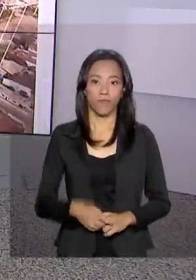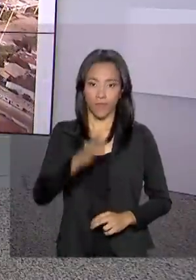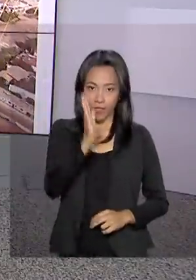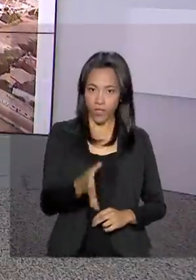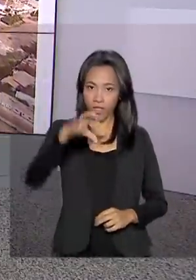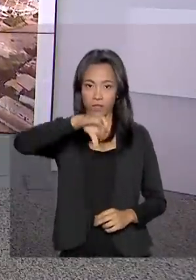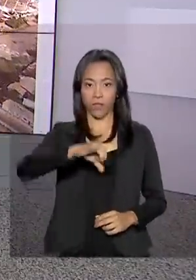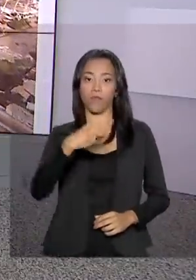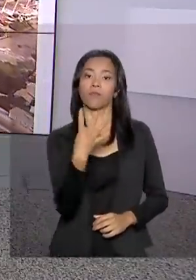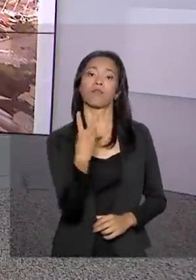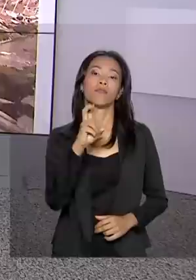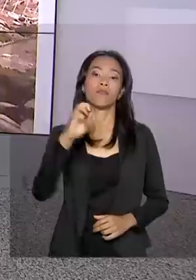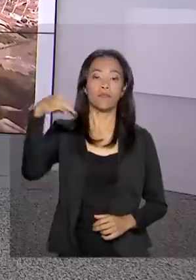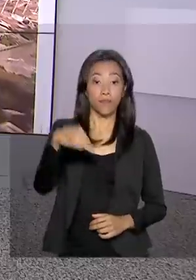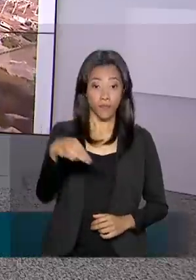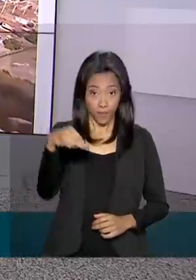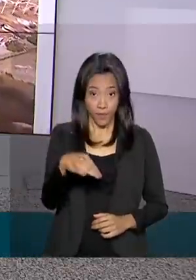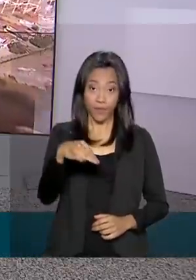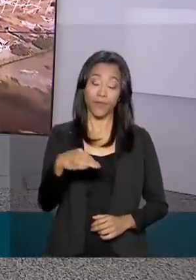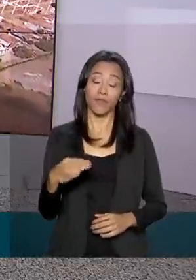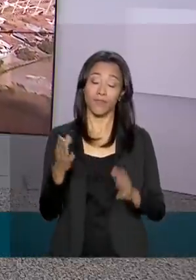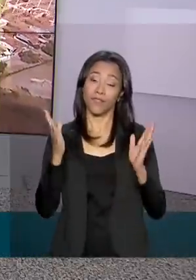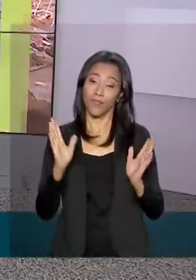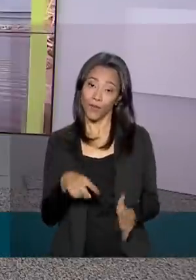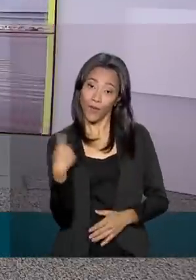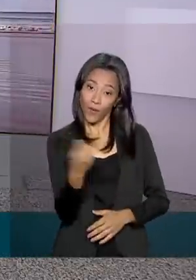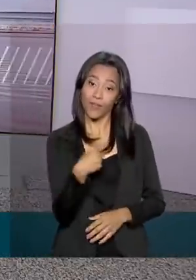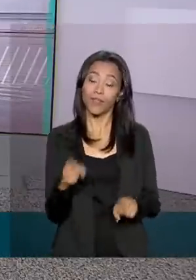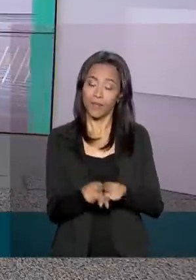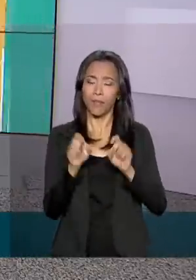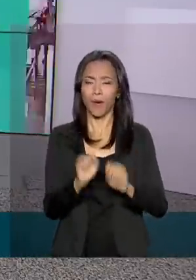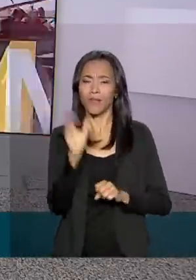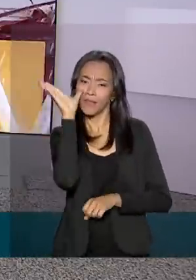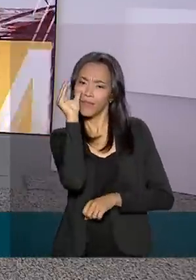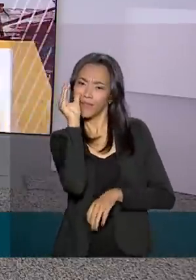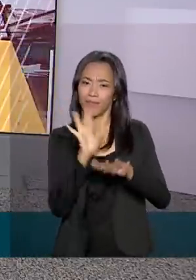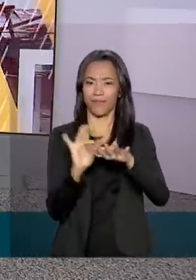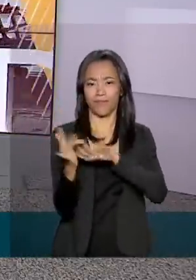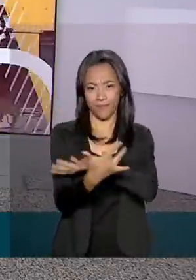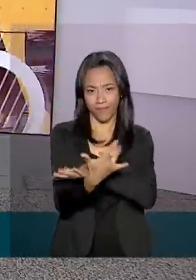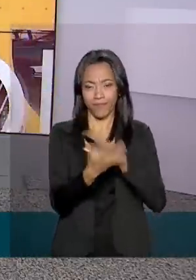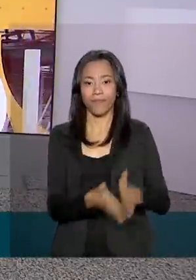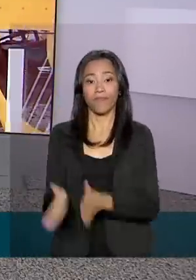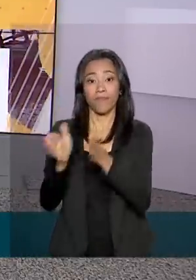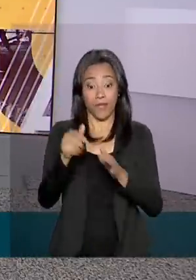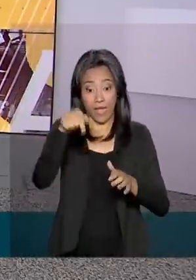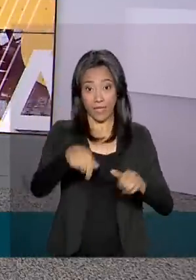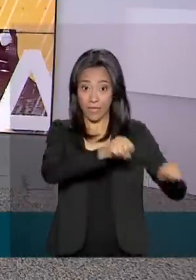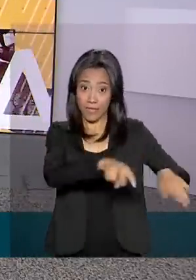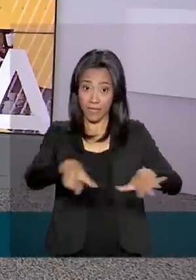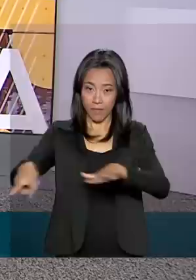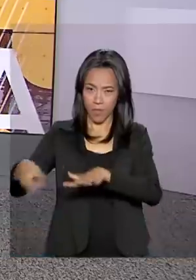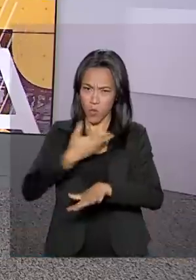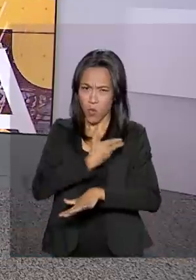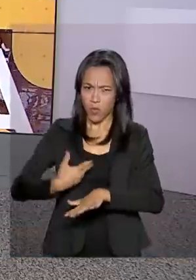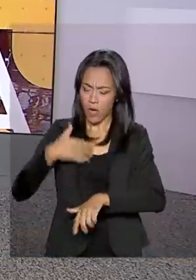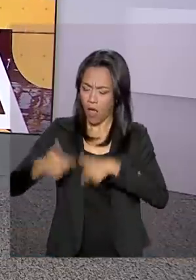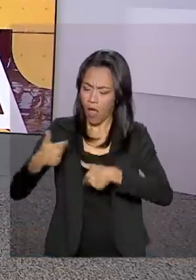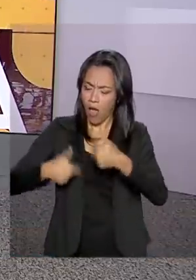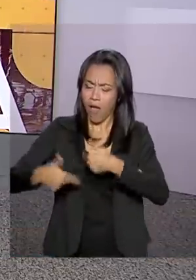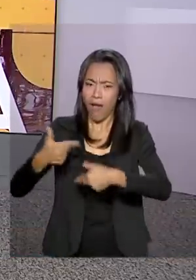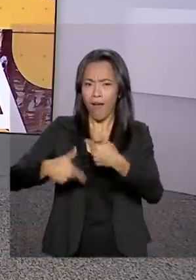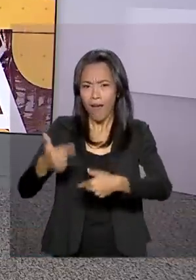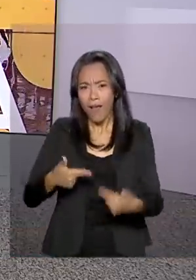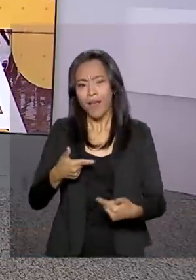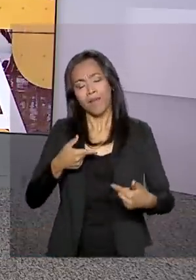São 9 horas e 45 minutos. Estamos ao vivo também pelas redes sociais. A semana começa com o governo trabalhando para afinar as